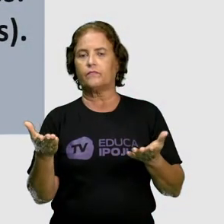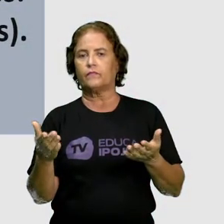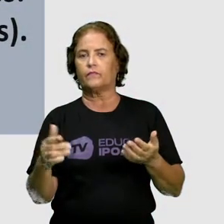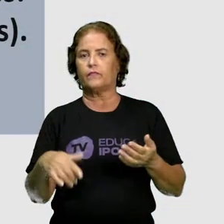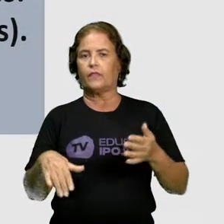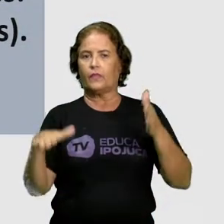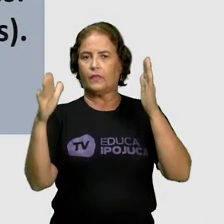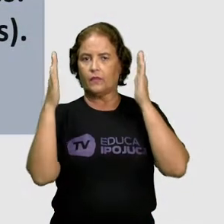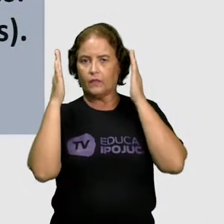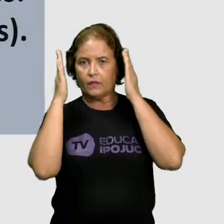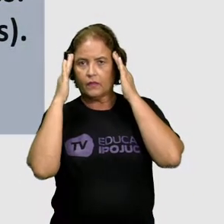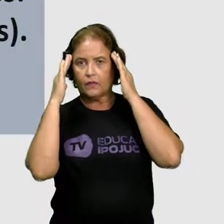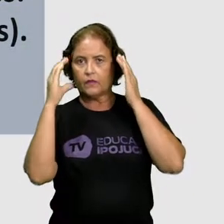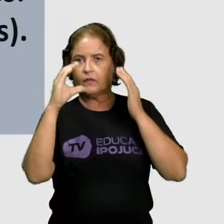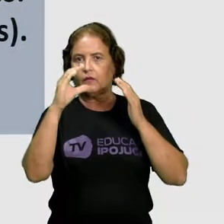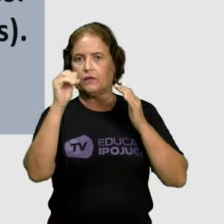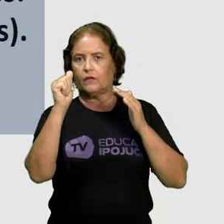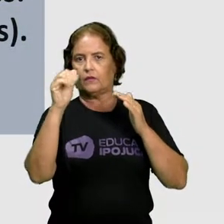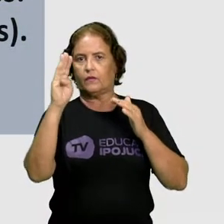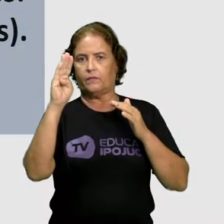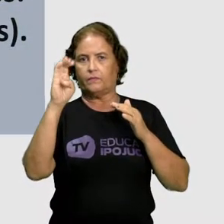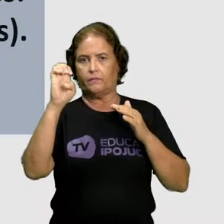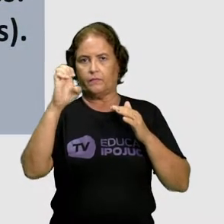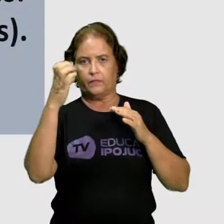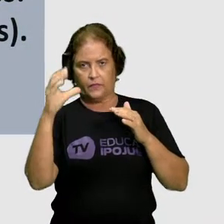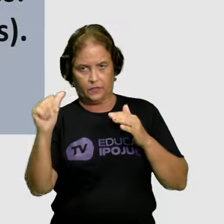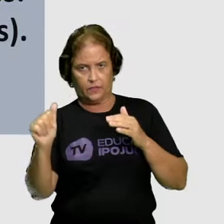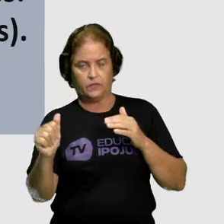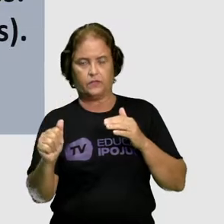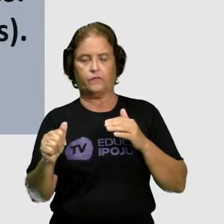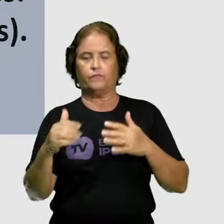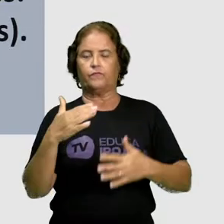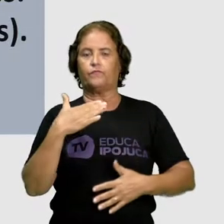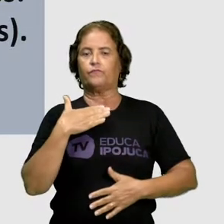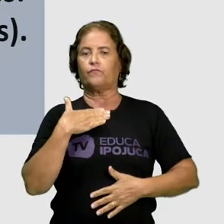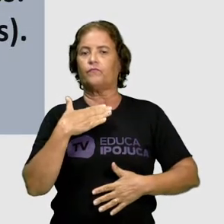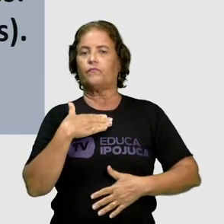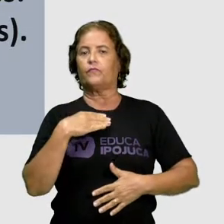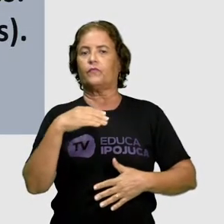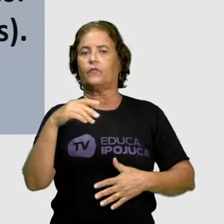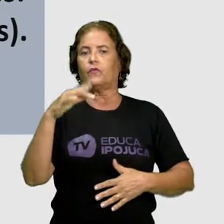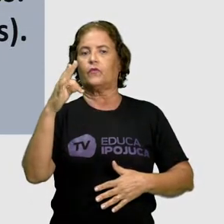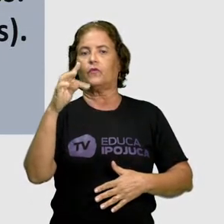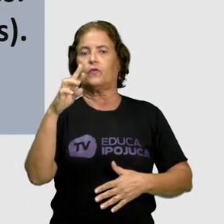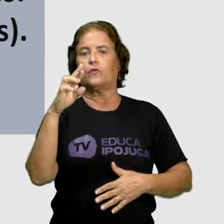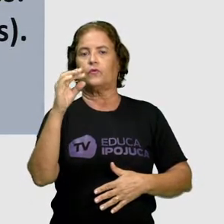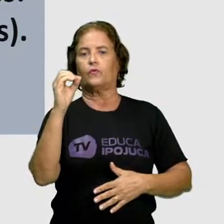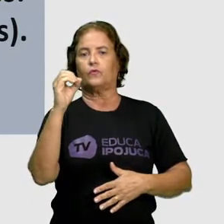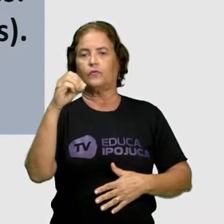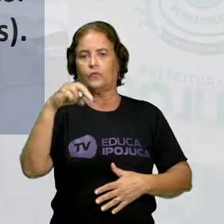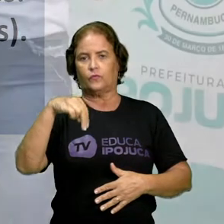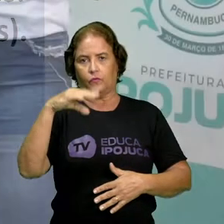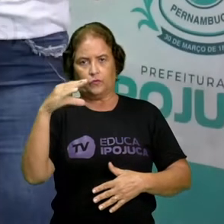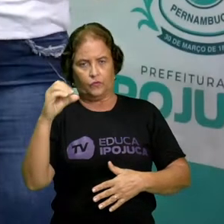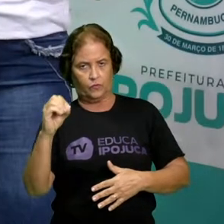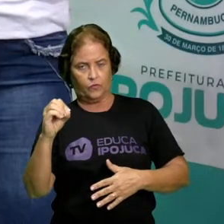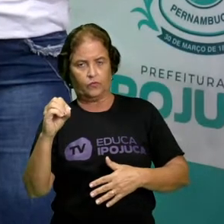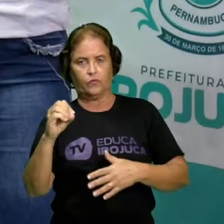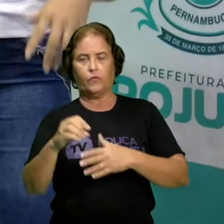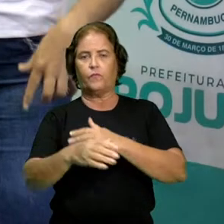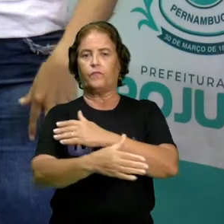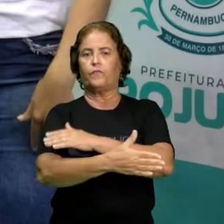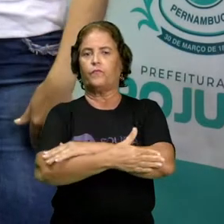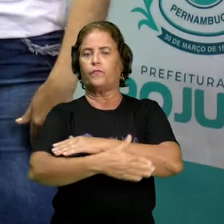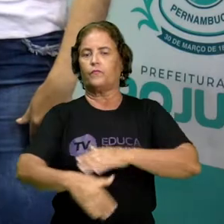Cabeça, tronco e membros. Os membros superiores, que são os nossos braços, e os